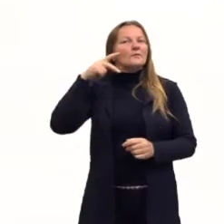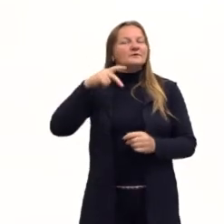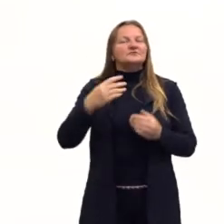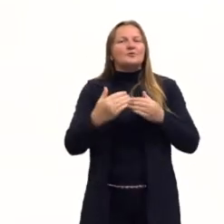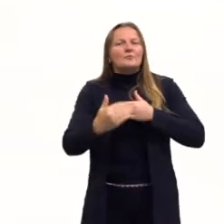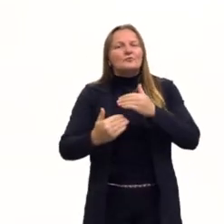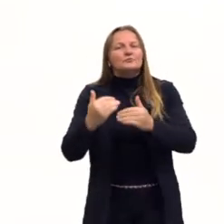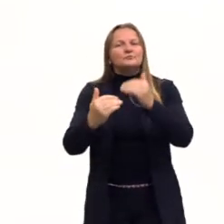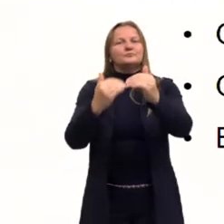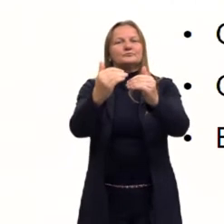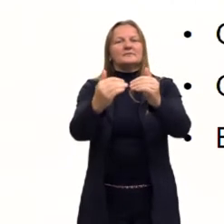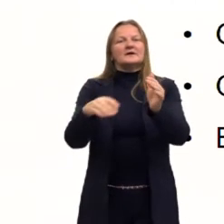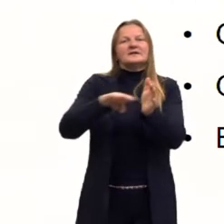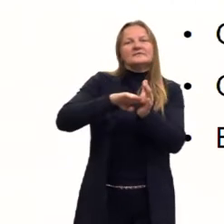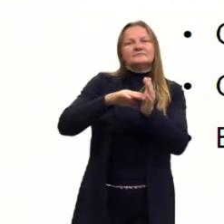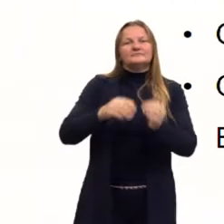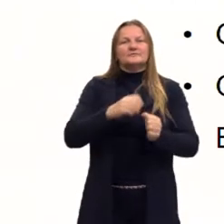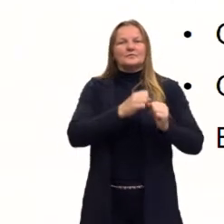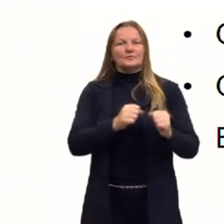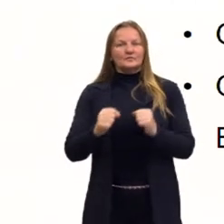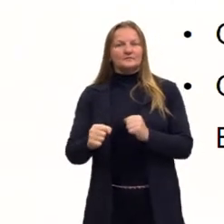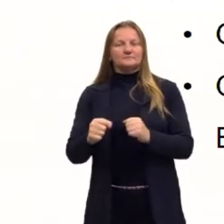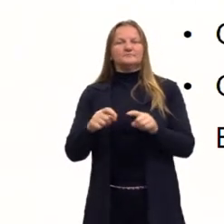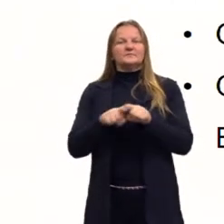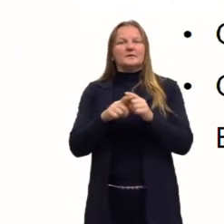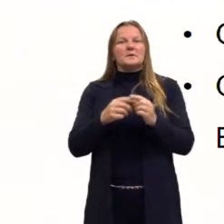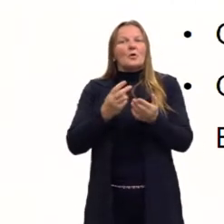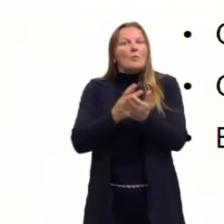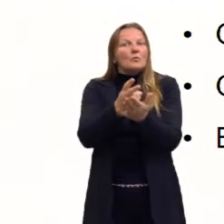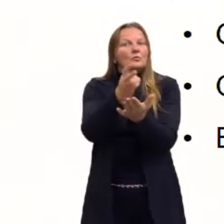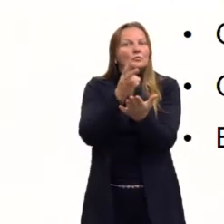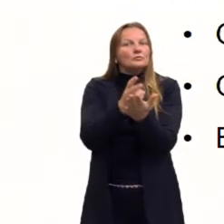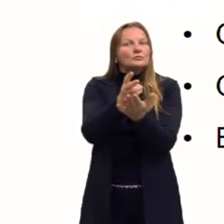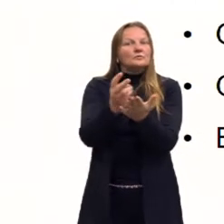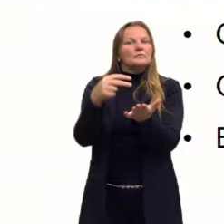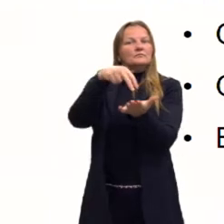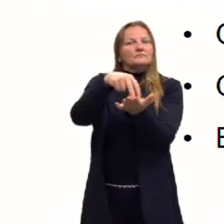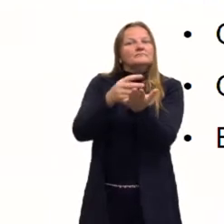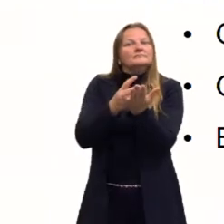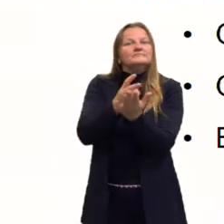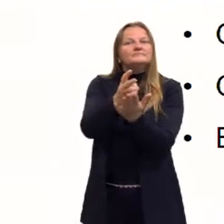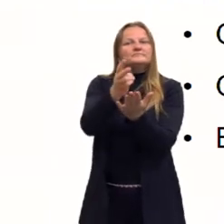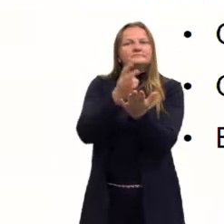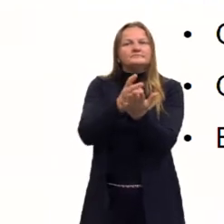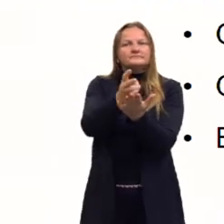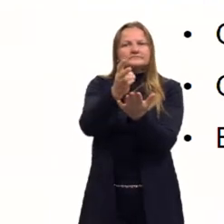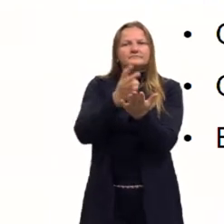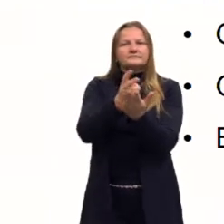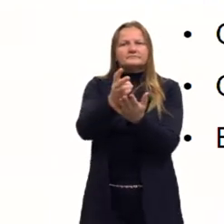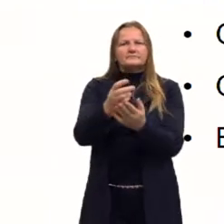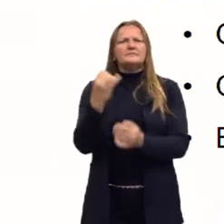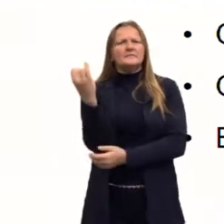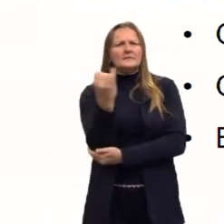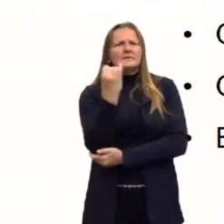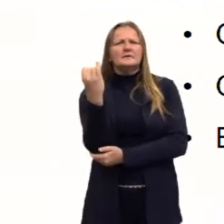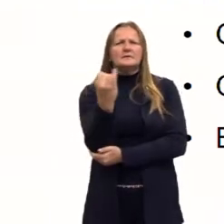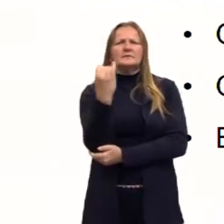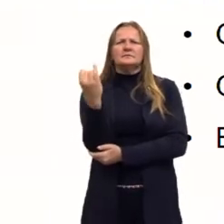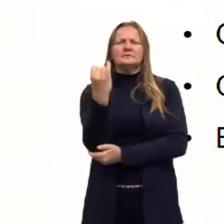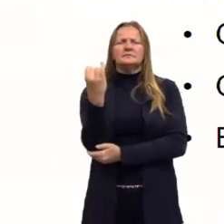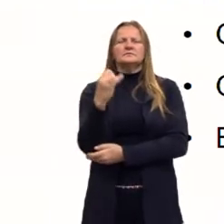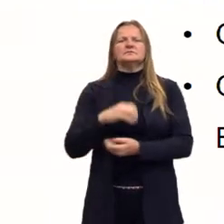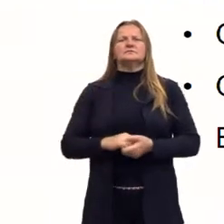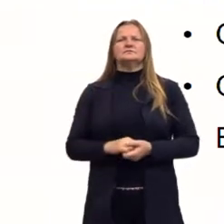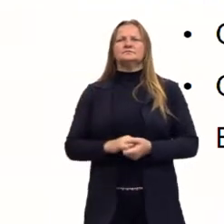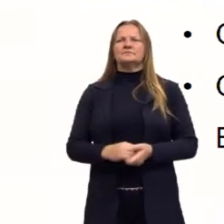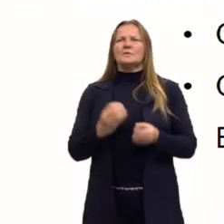como é que ele chegou e também como ele se manteve no poder. Uma outra questão que é importante. Então,